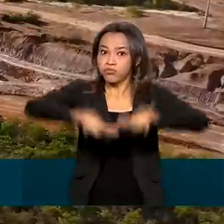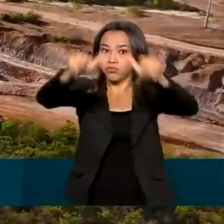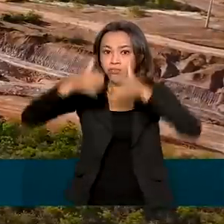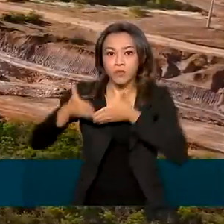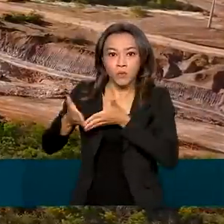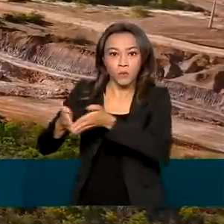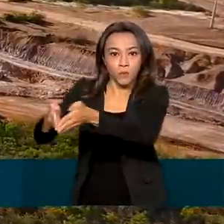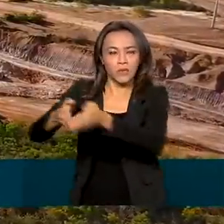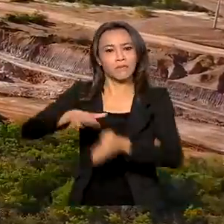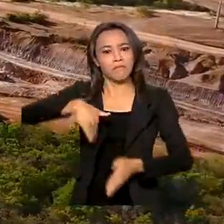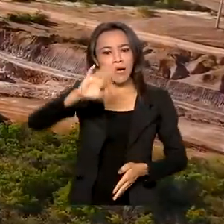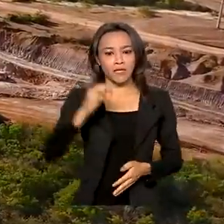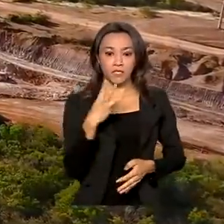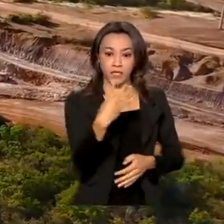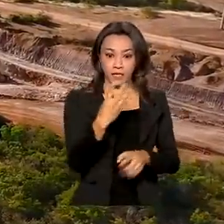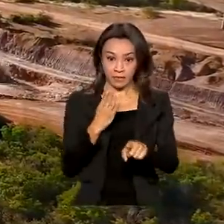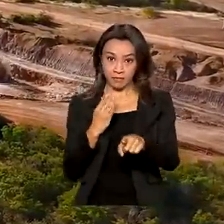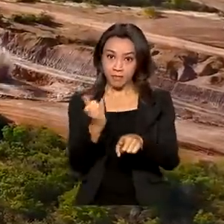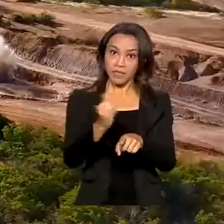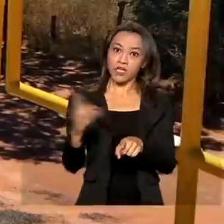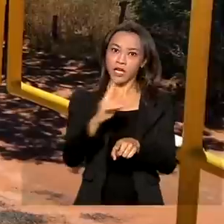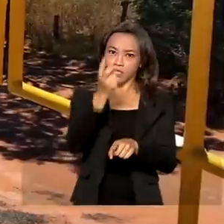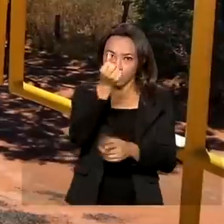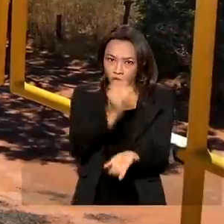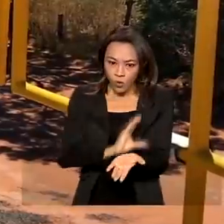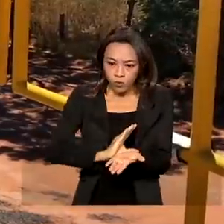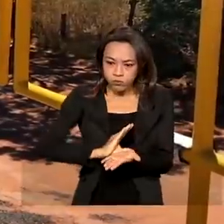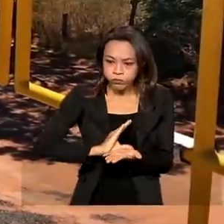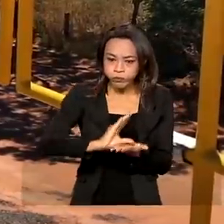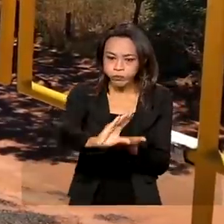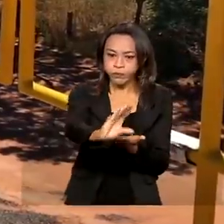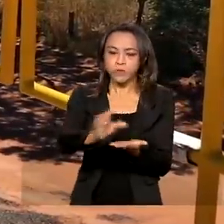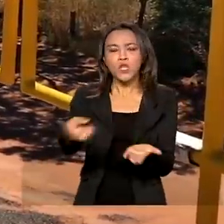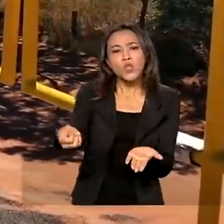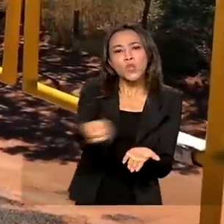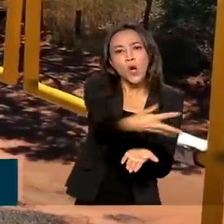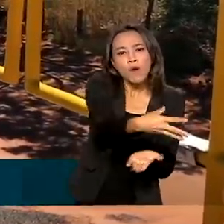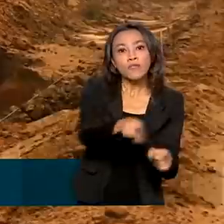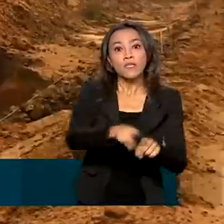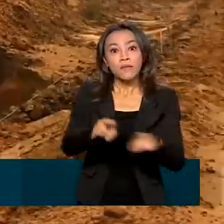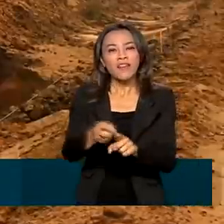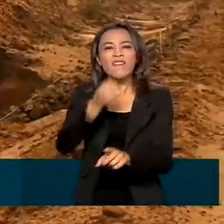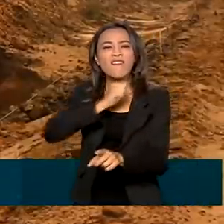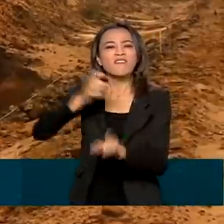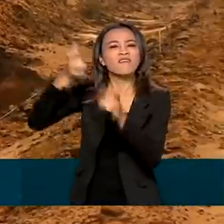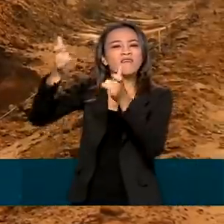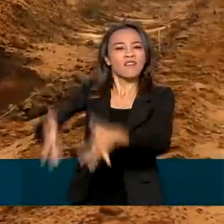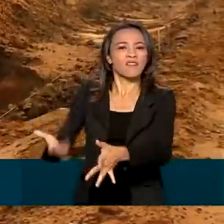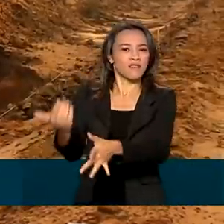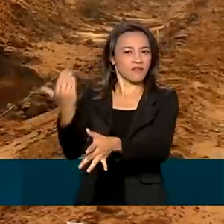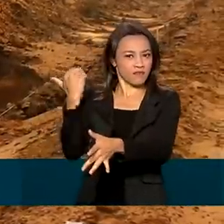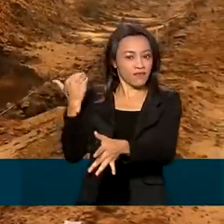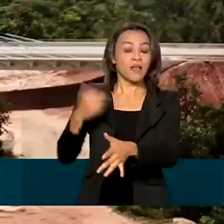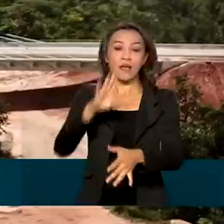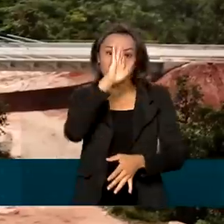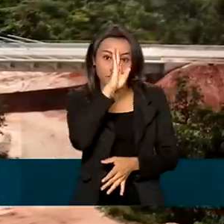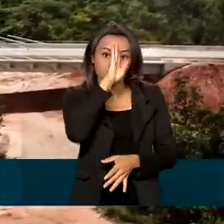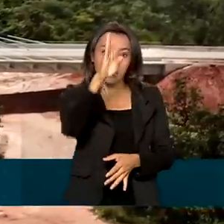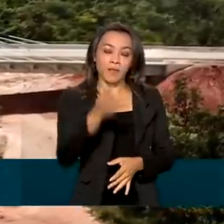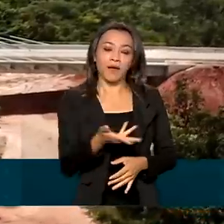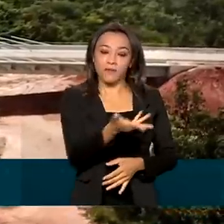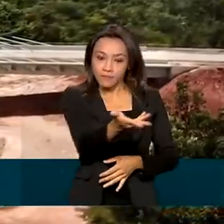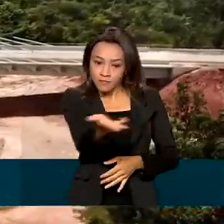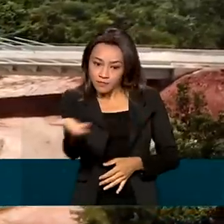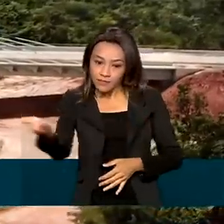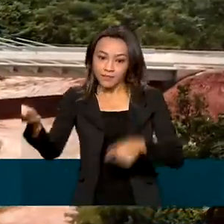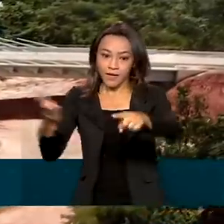Foram mais de 3 bilhões de reais investidos em obras novas e antigas que estavam paradas. Entre as principais estão a